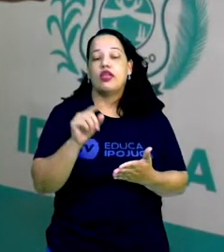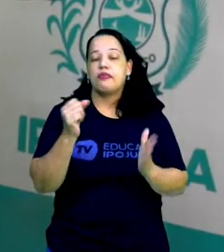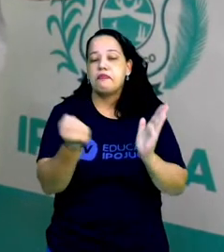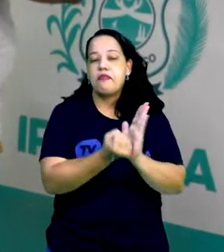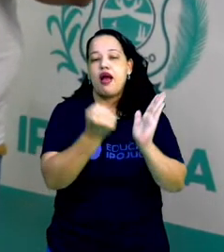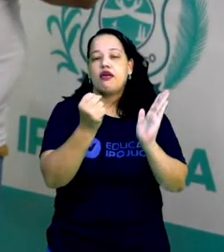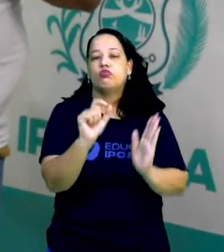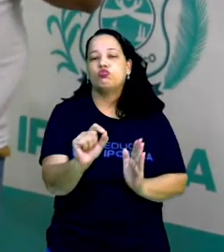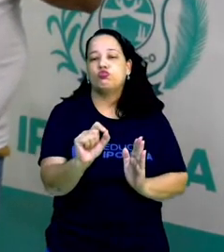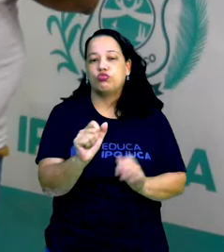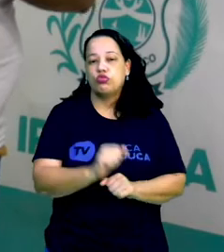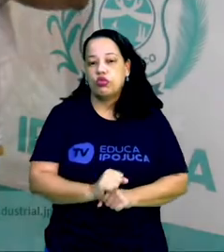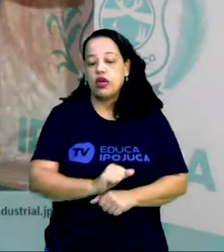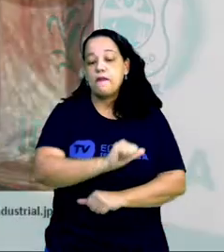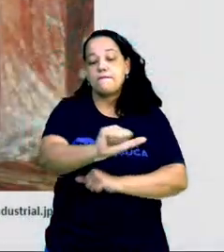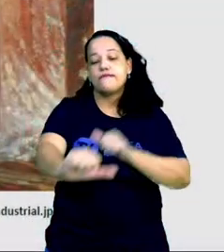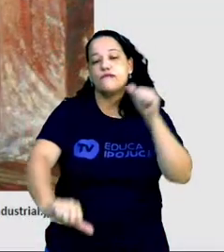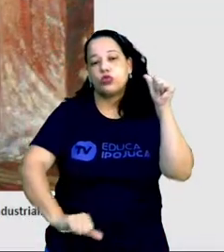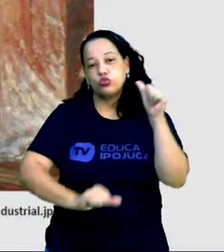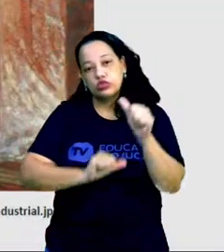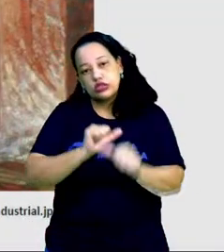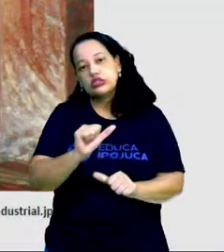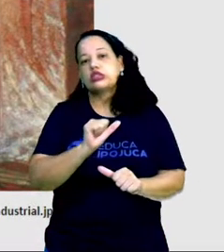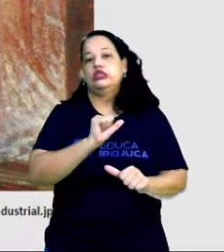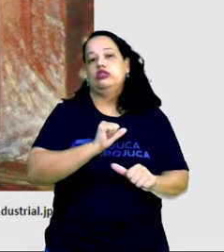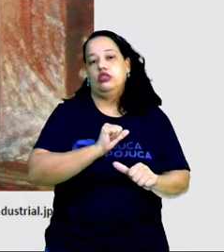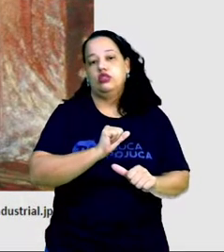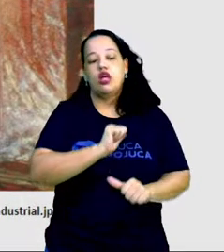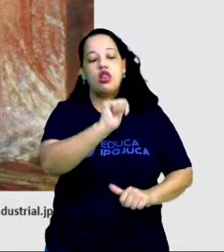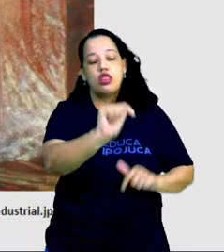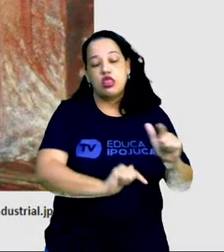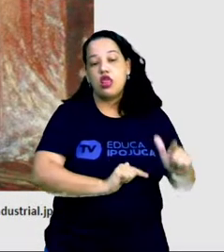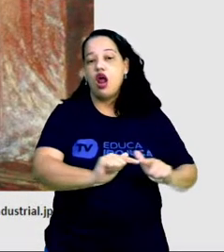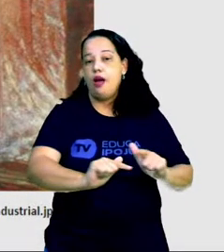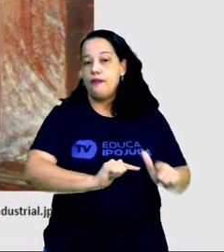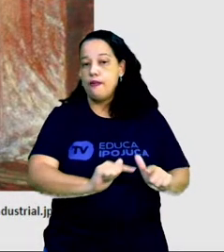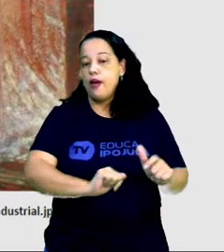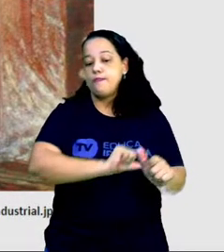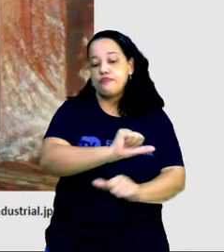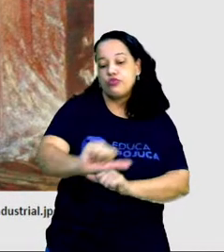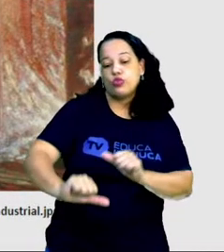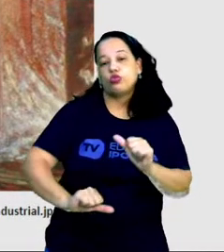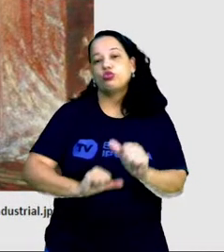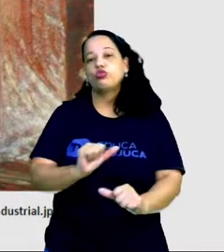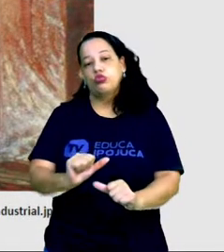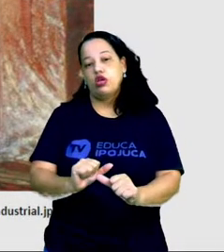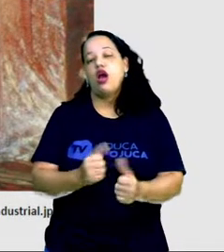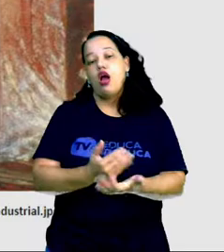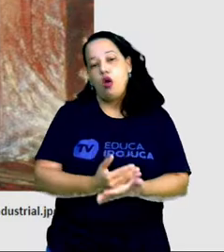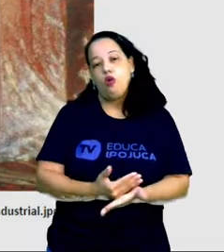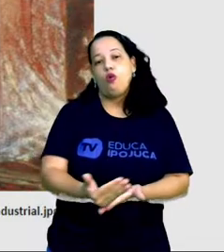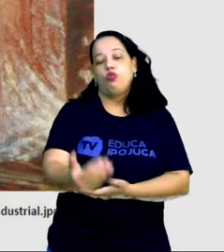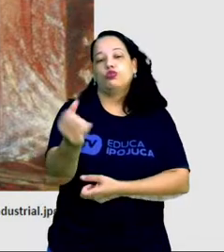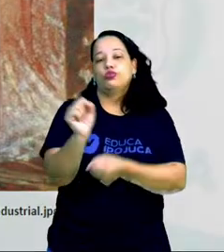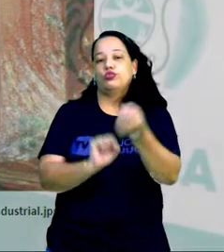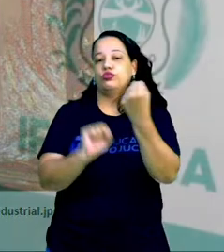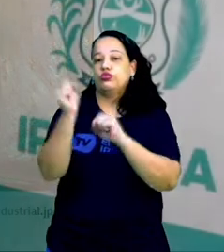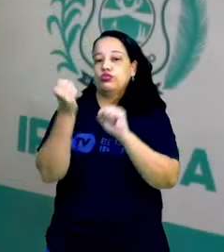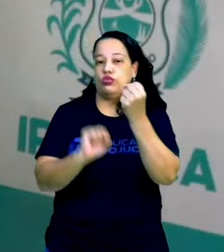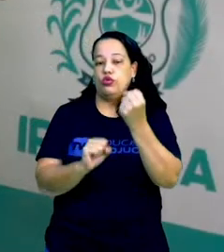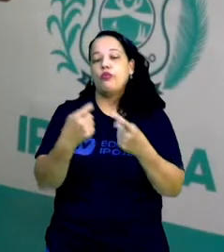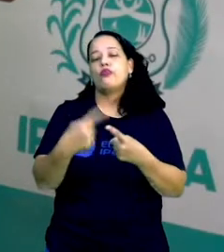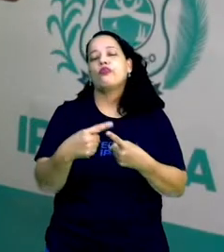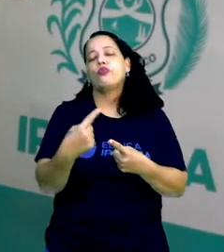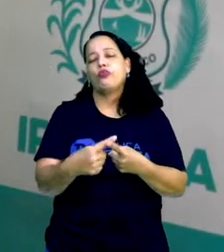mudança nos meios de produção, que deram origem às indústrias. Por quê? A partir do